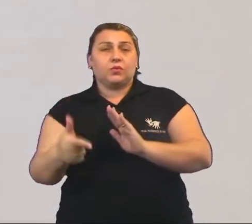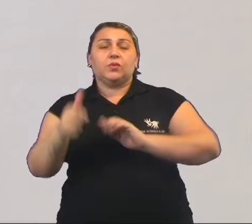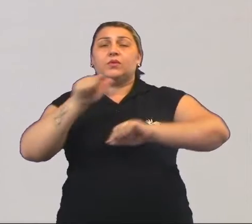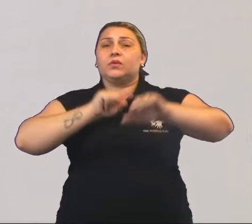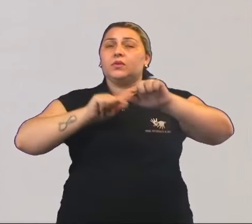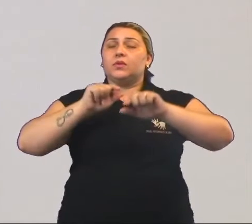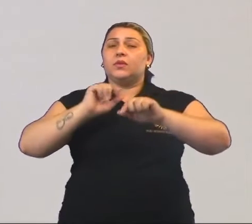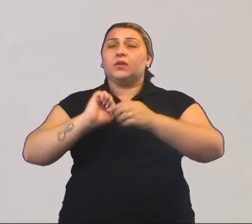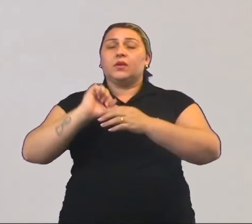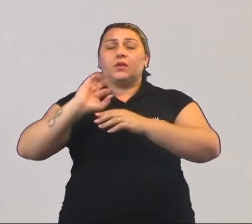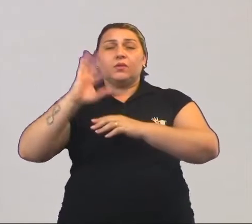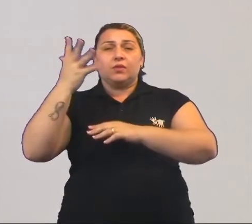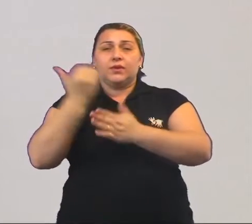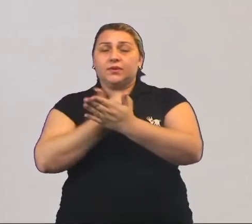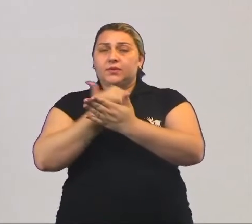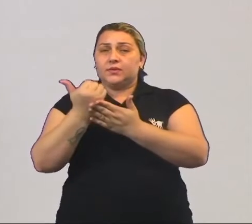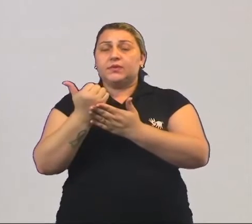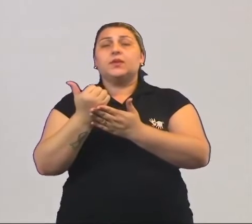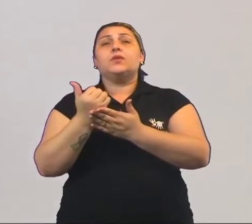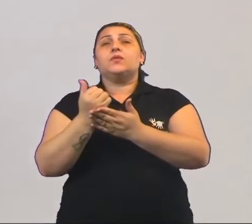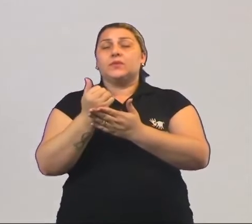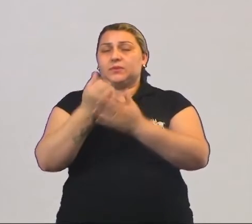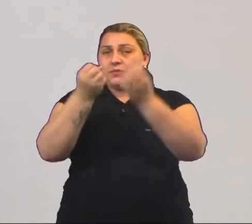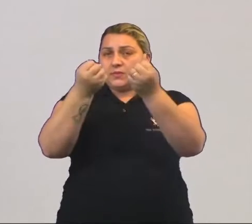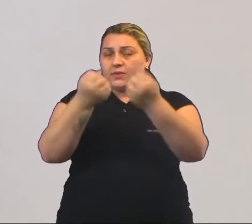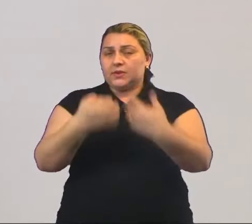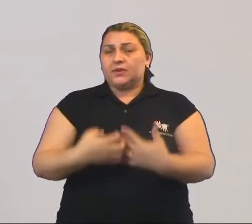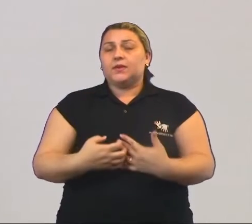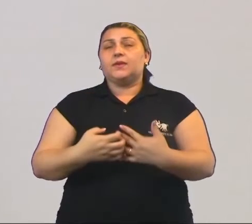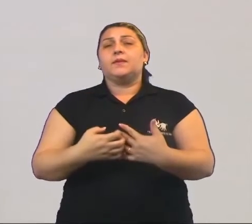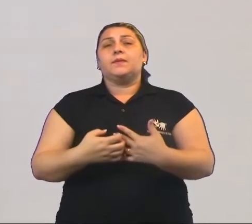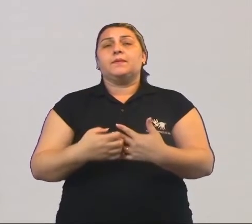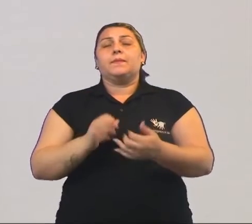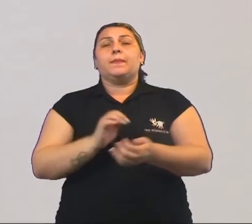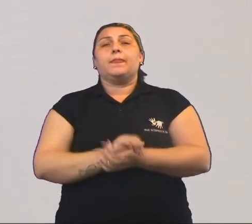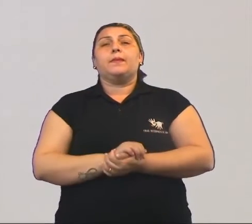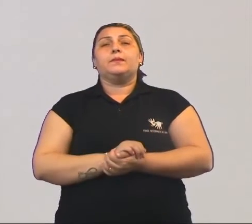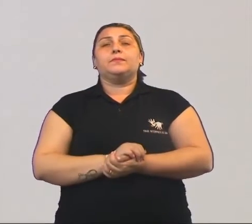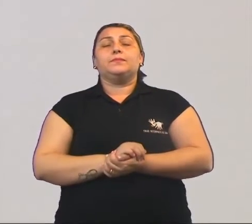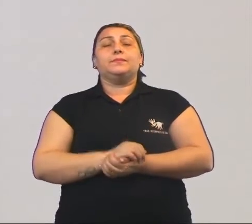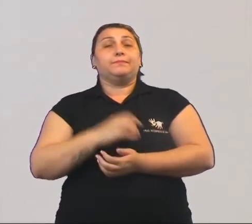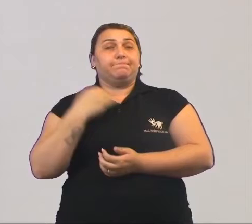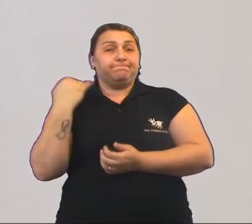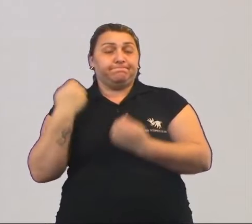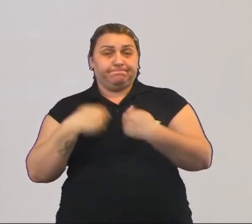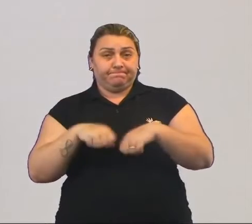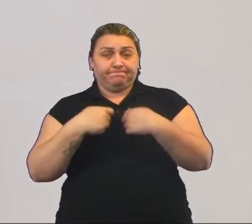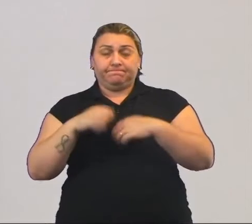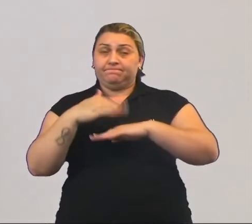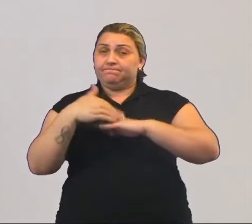atividades que aqui eu poderia mencionar, atividades essas que são necessárias a todo e qualquer